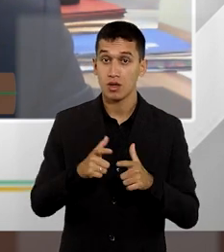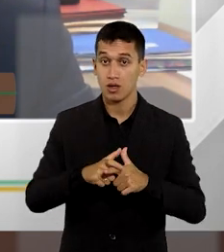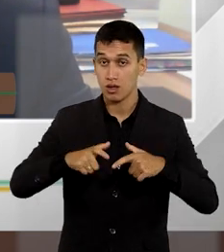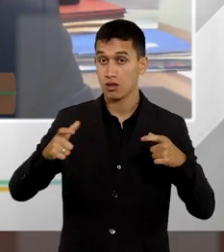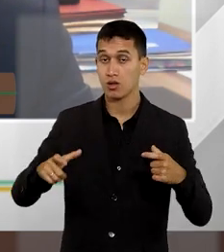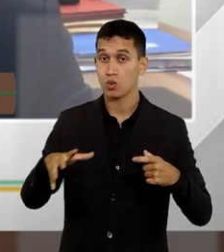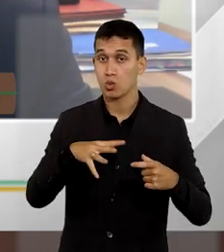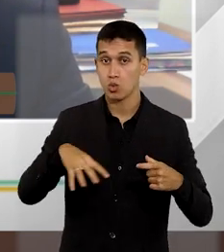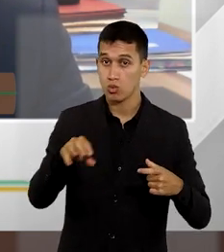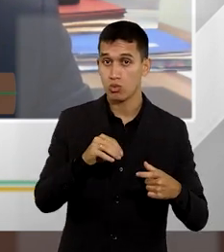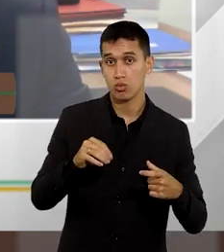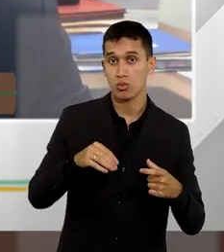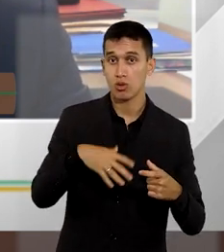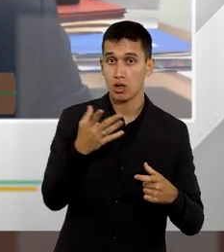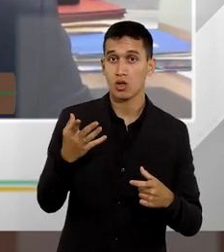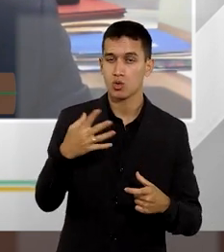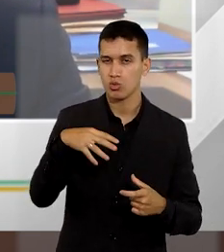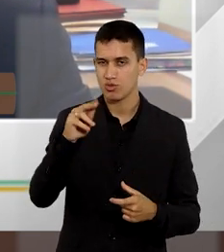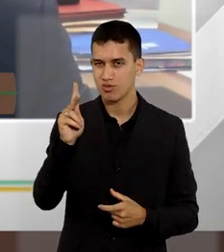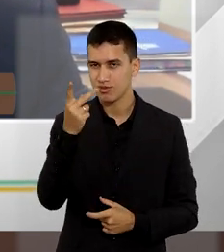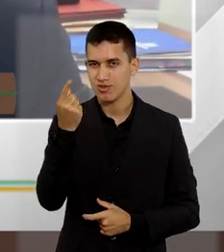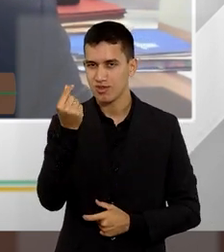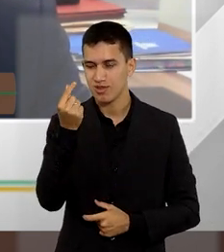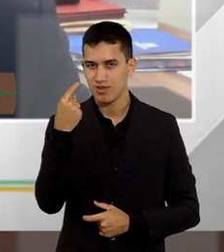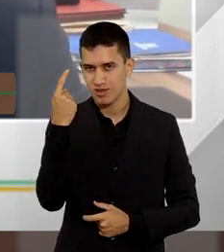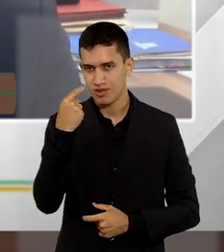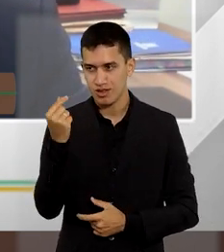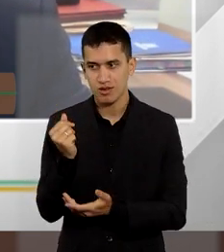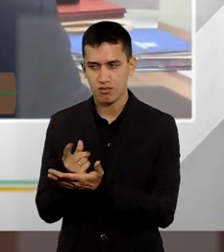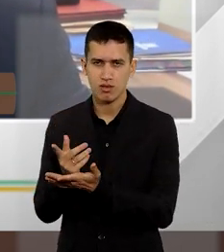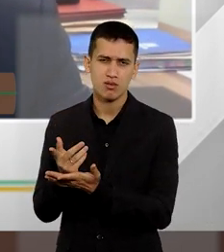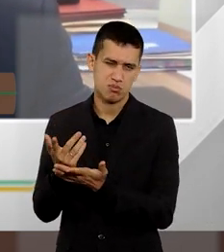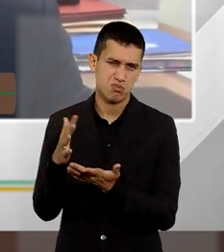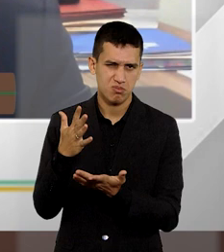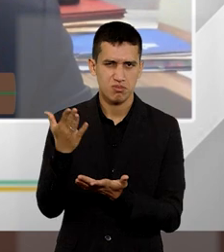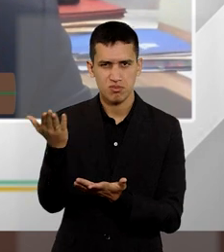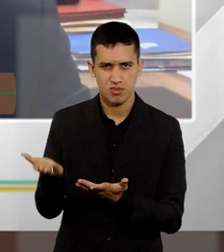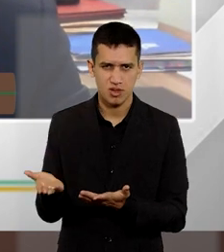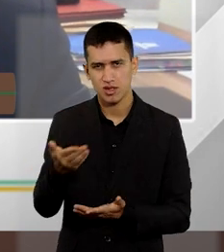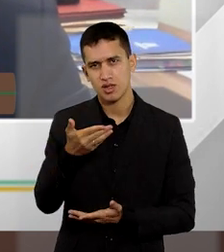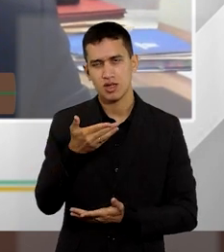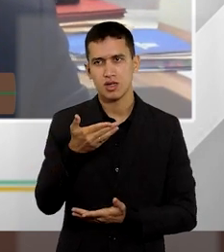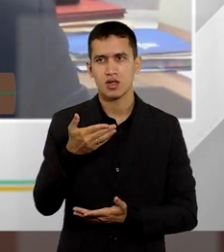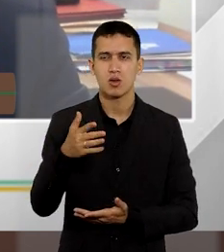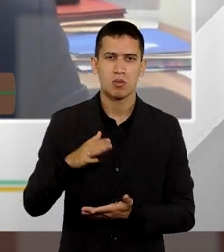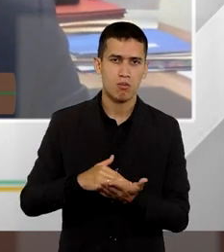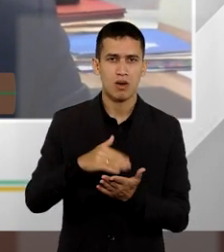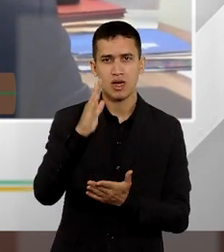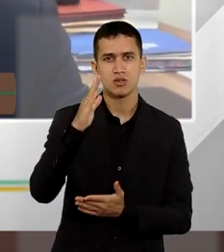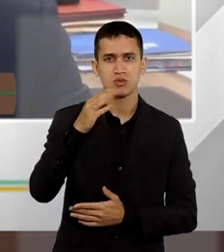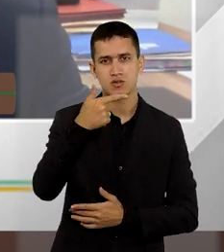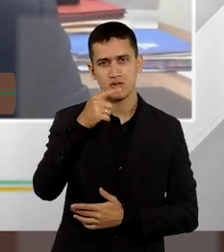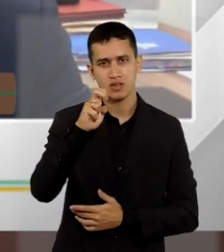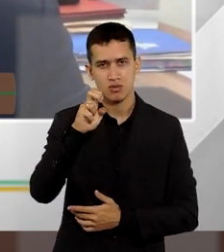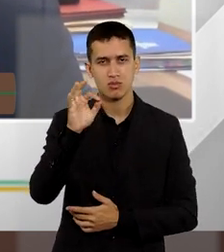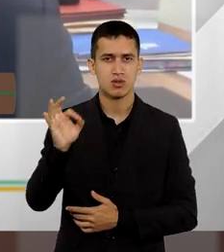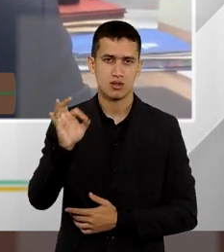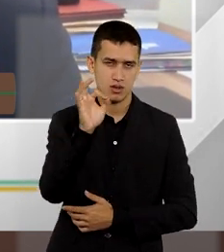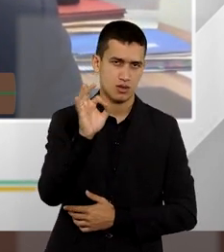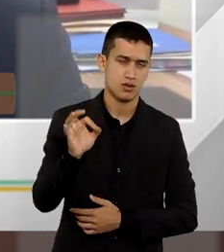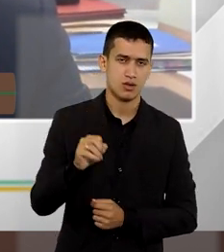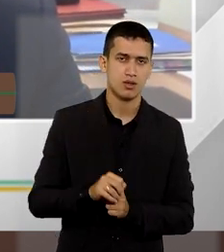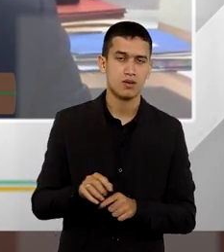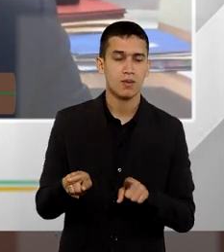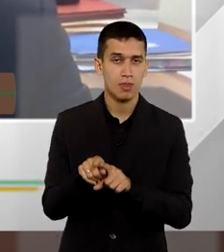o arbitramento de zona horária segue essa regra, mínimo de 10%, máximo de 20%, de acordo com nosso artigo 85, e seguindo